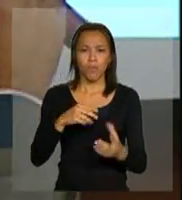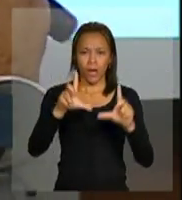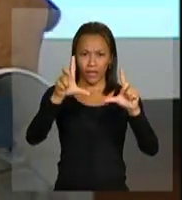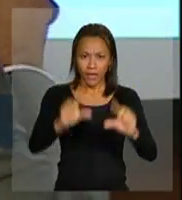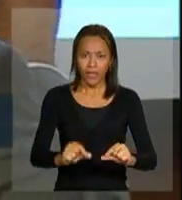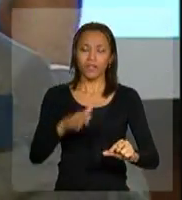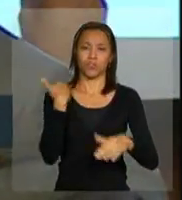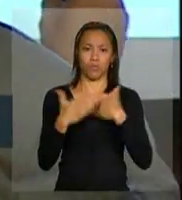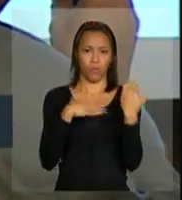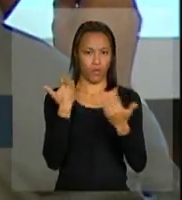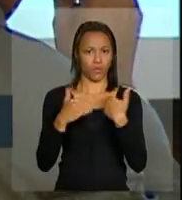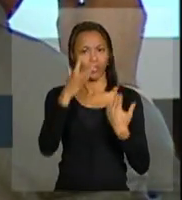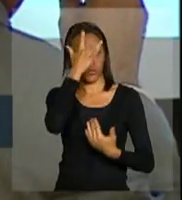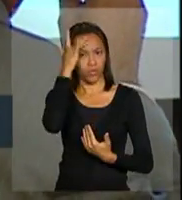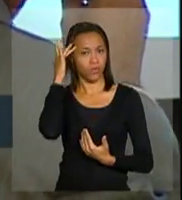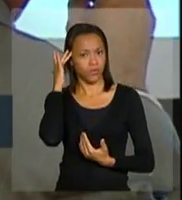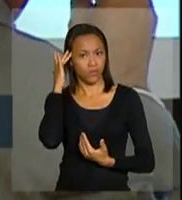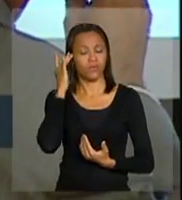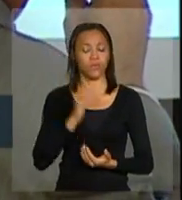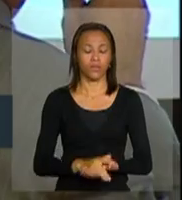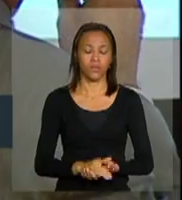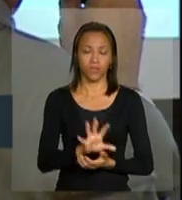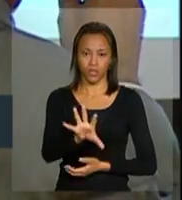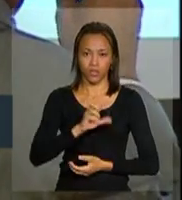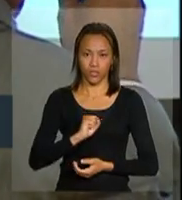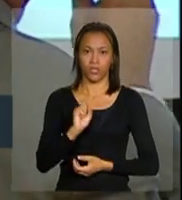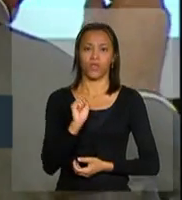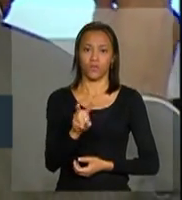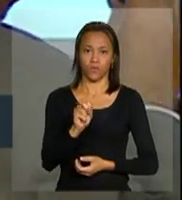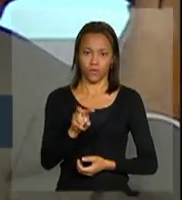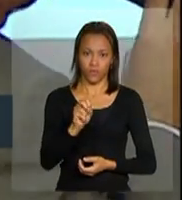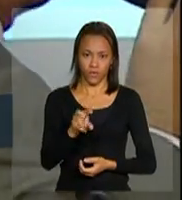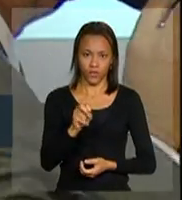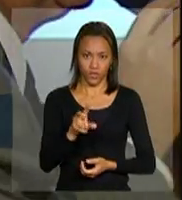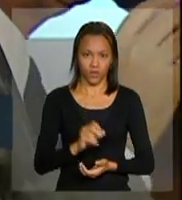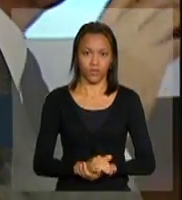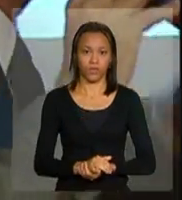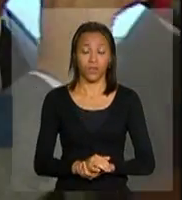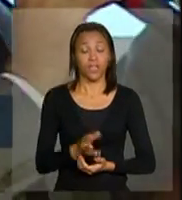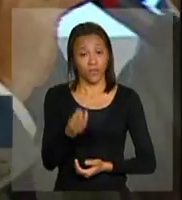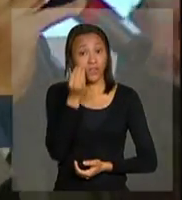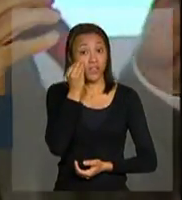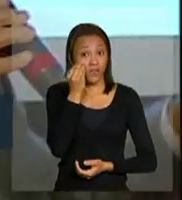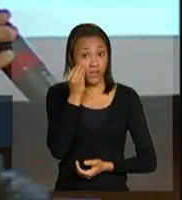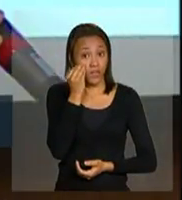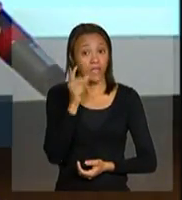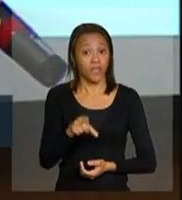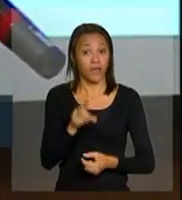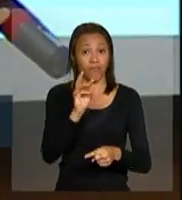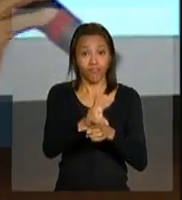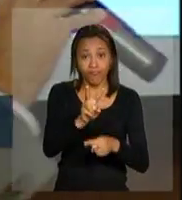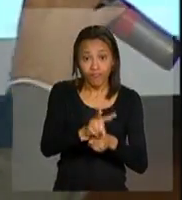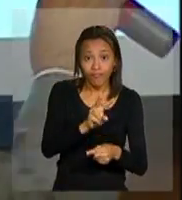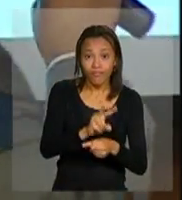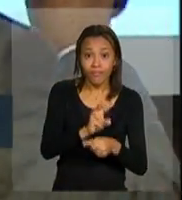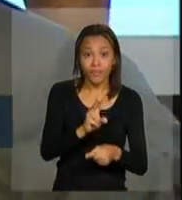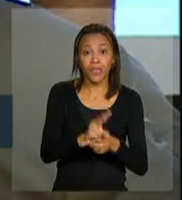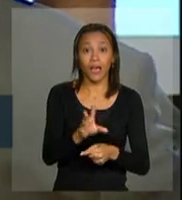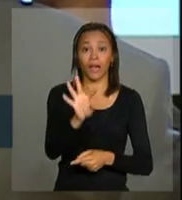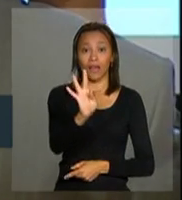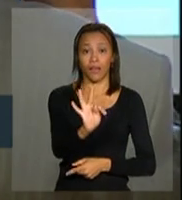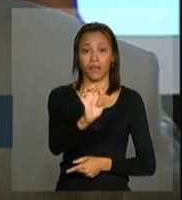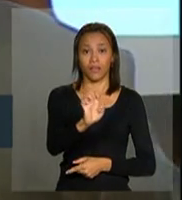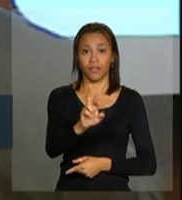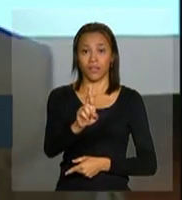mortalidade e também na redução das novas ocorrências de infecções, mas haja visto o efeito protetor que traz a terapia.